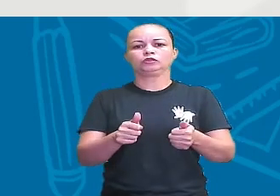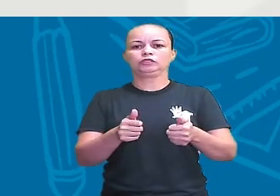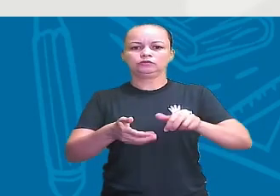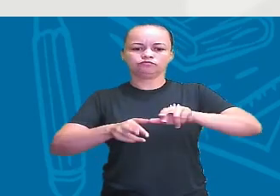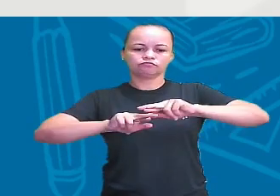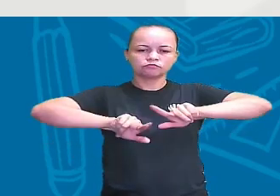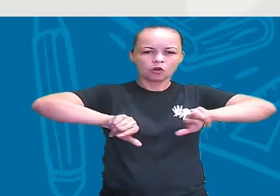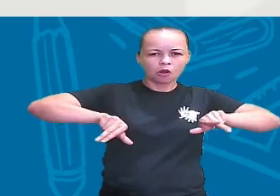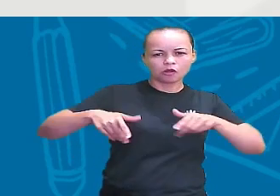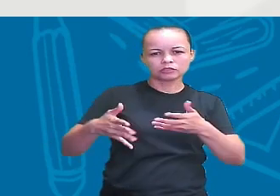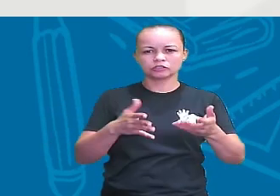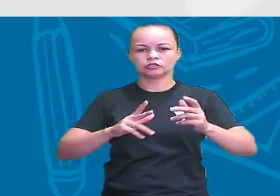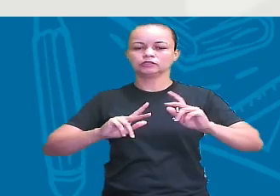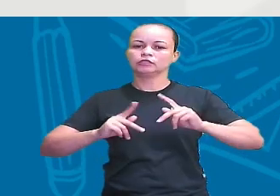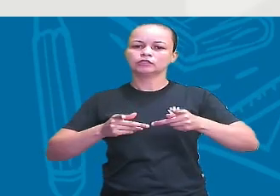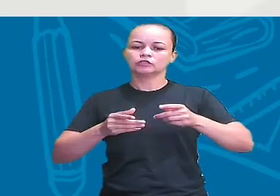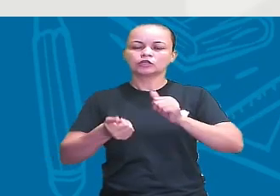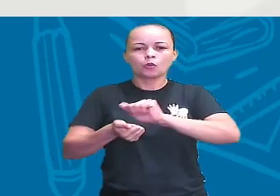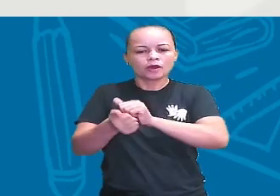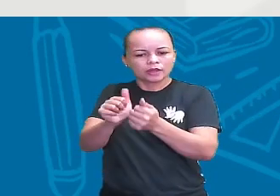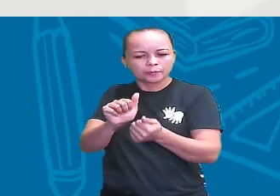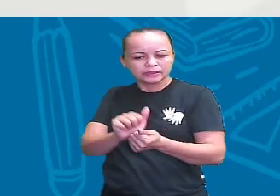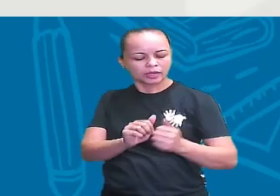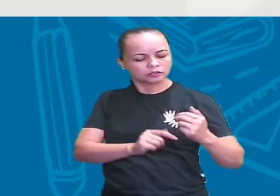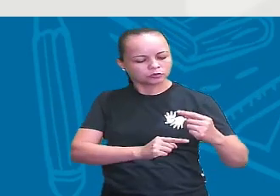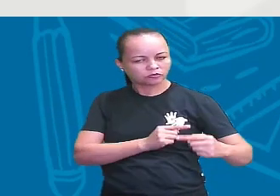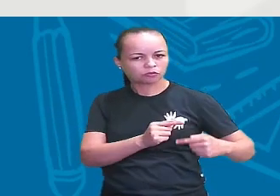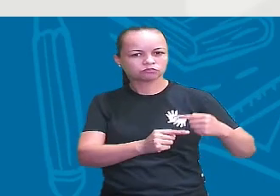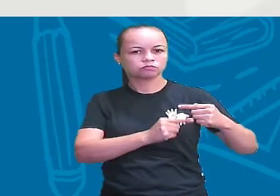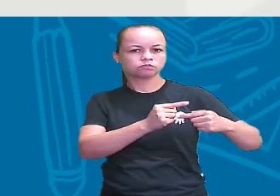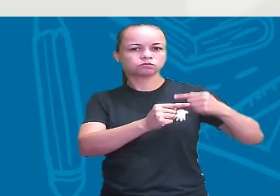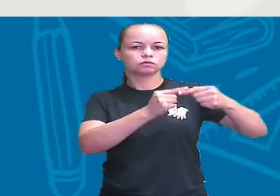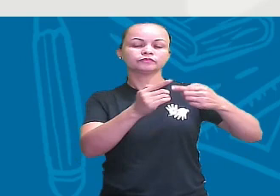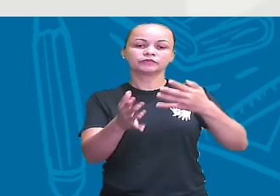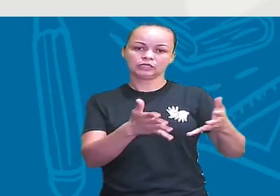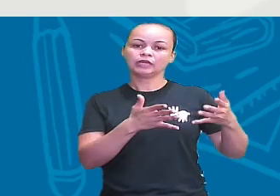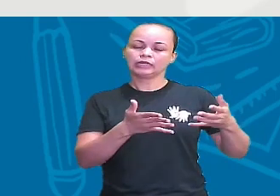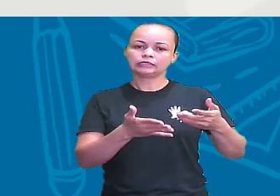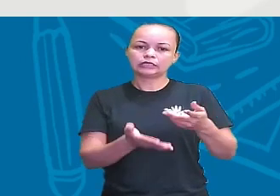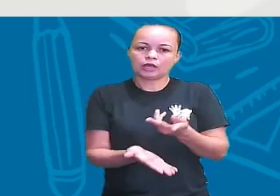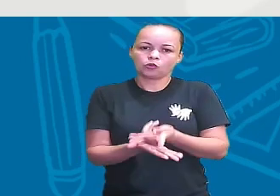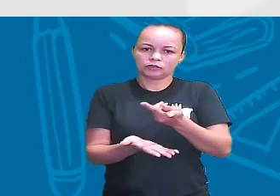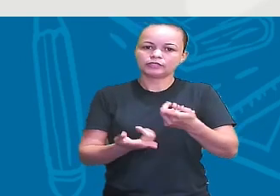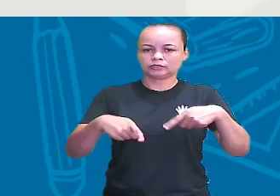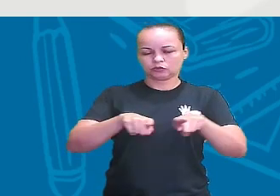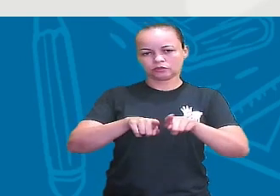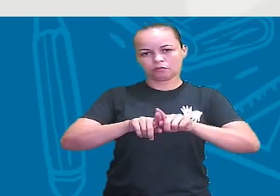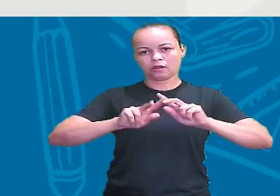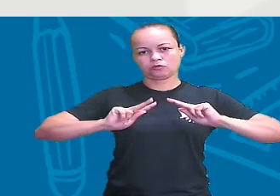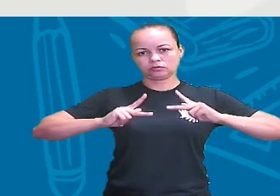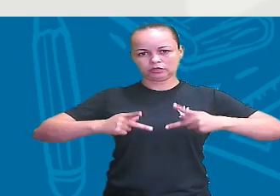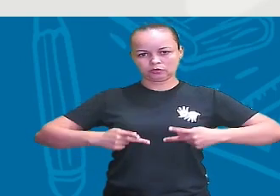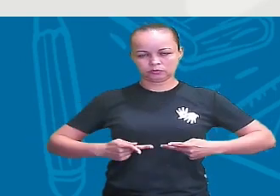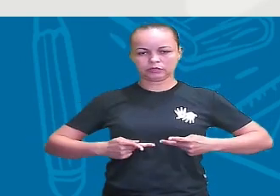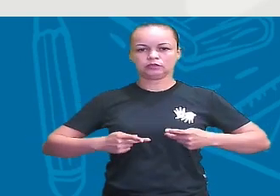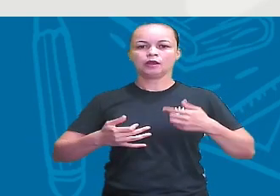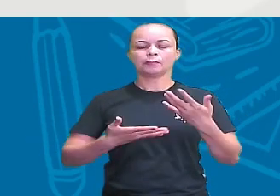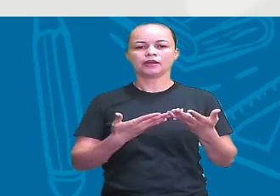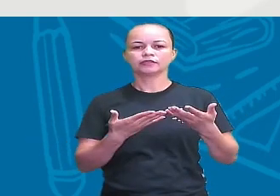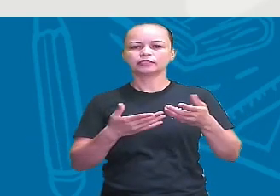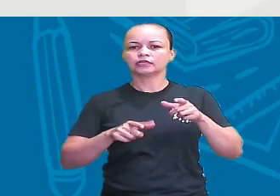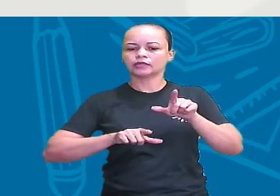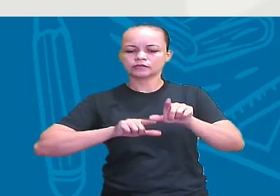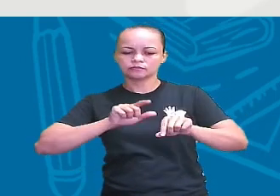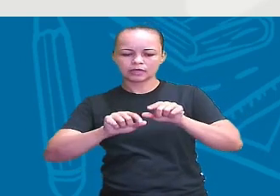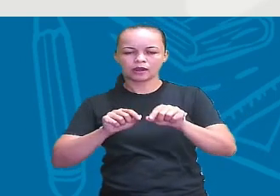inseridas e as espécies, elas vão surgindo e vão evoluindo. E assim também aconteceu com os seres humanos, né? A partir da seleção